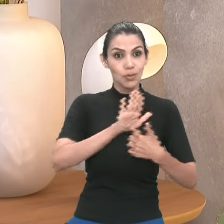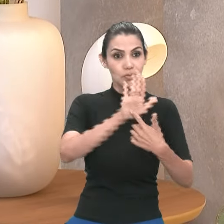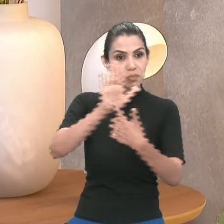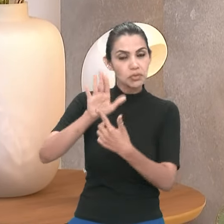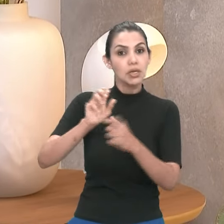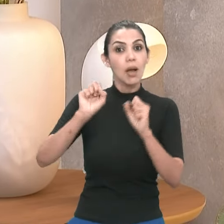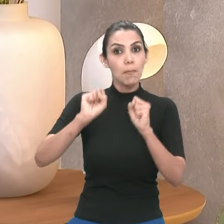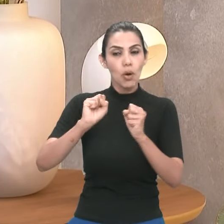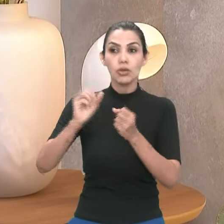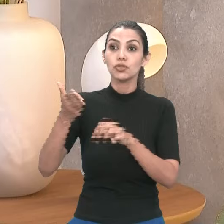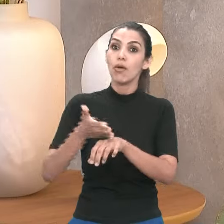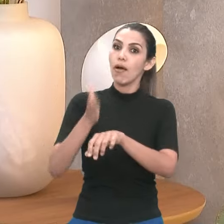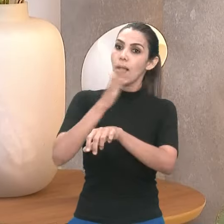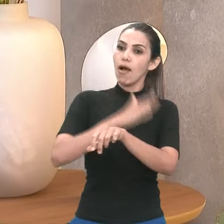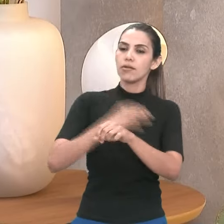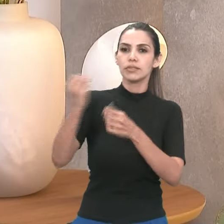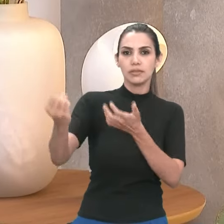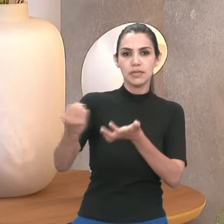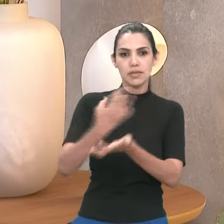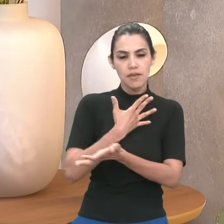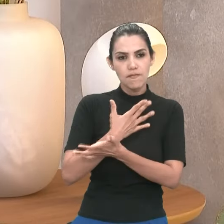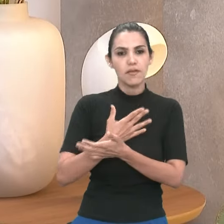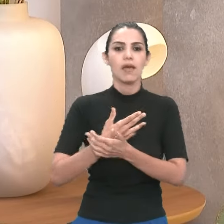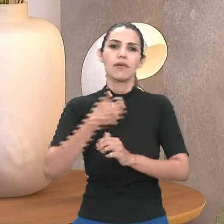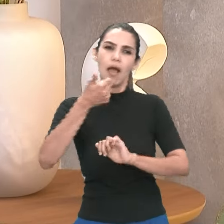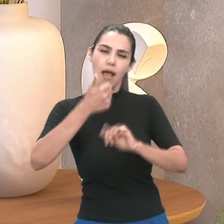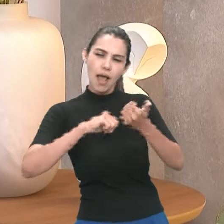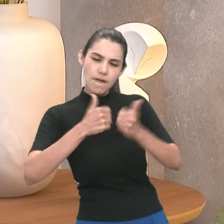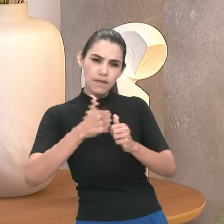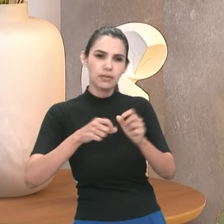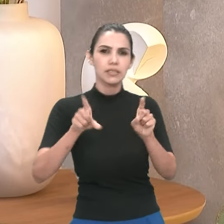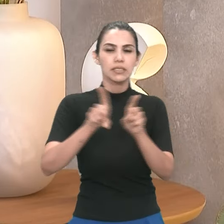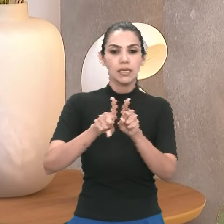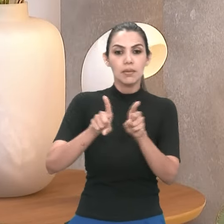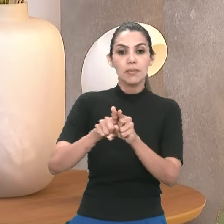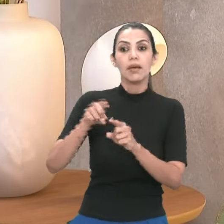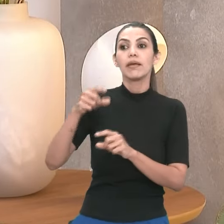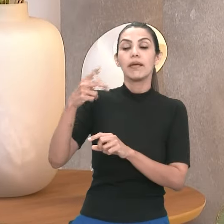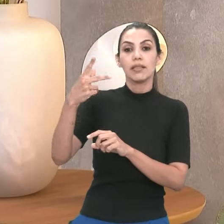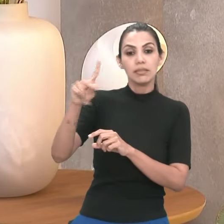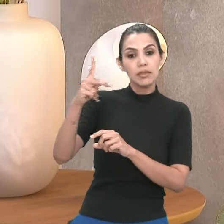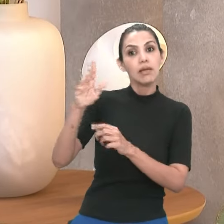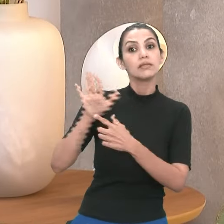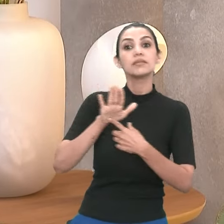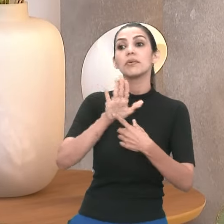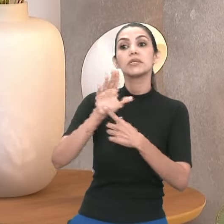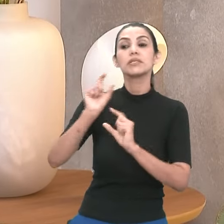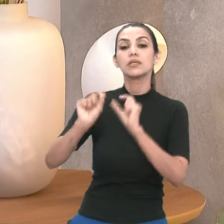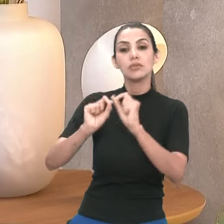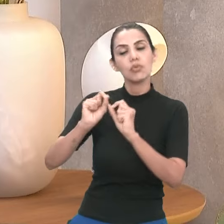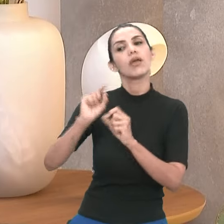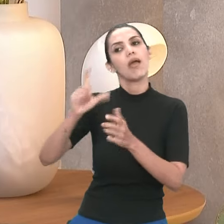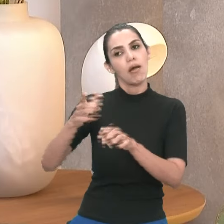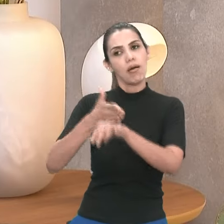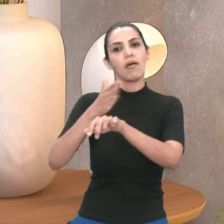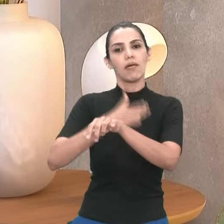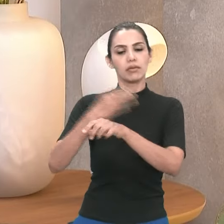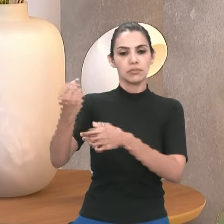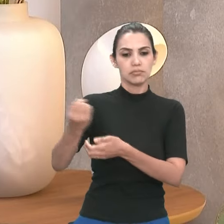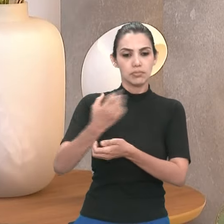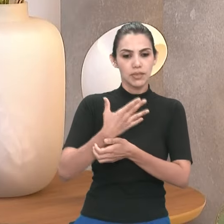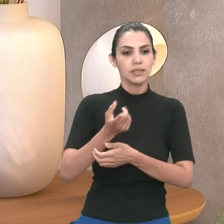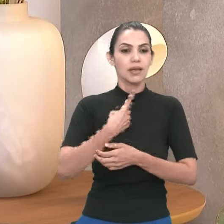enviar os resumos que são avaliados e aprovados, eles também enviam antecipadamente a sua apresentação do seu trabalho. E aí a gente